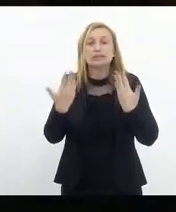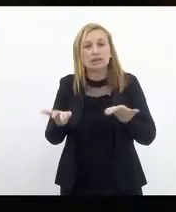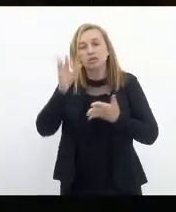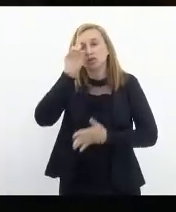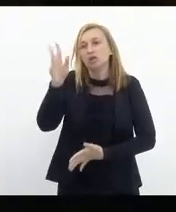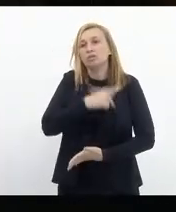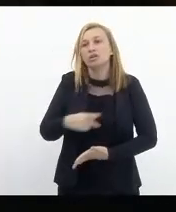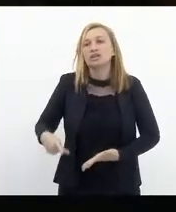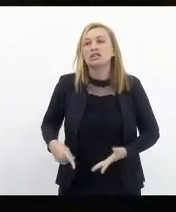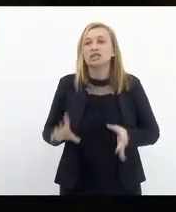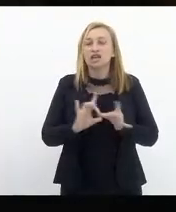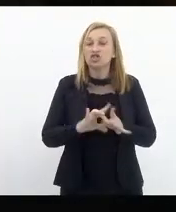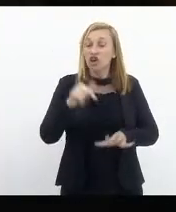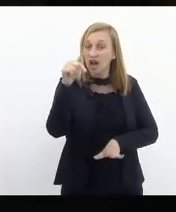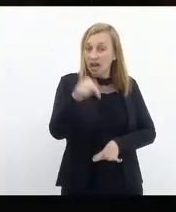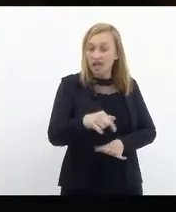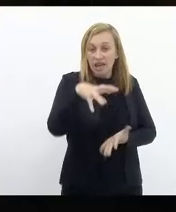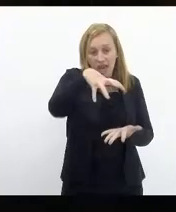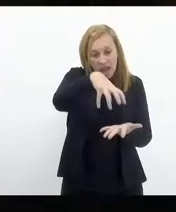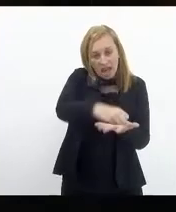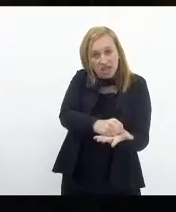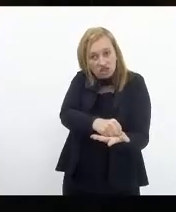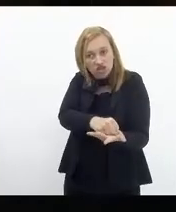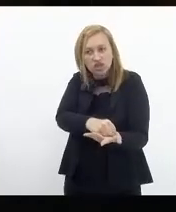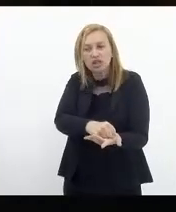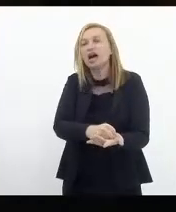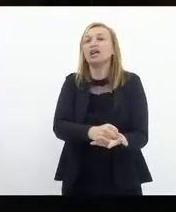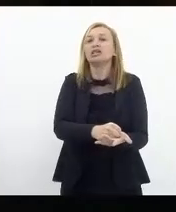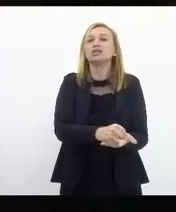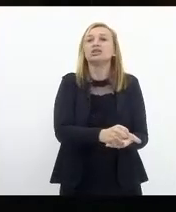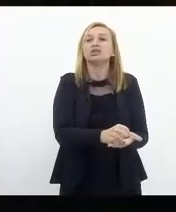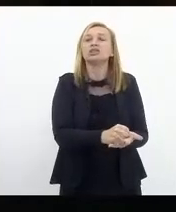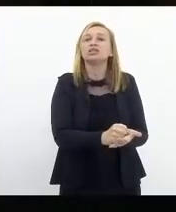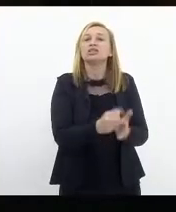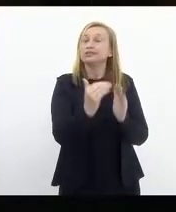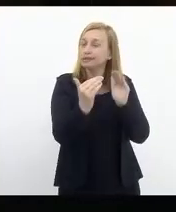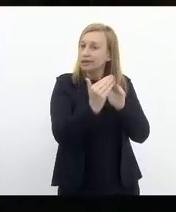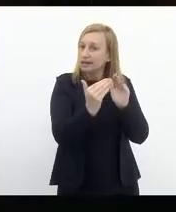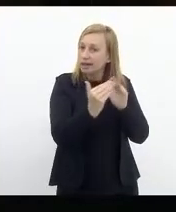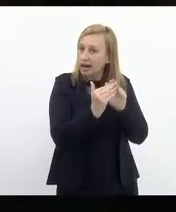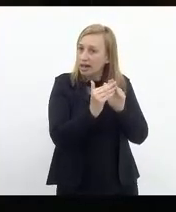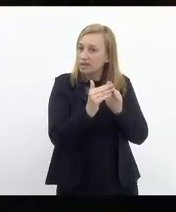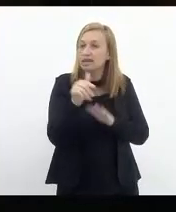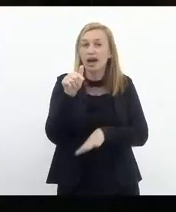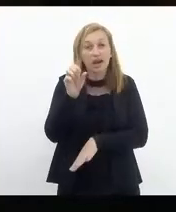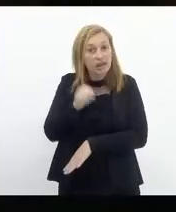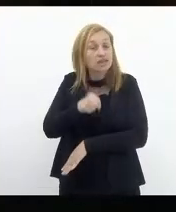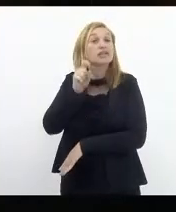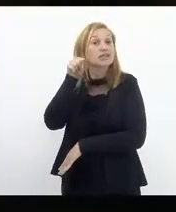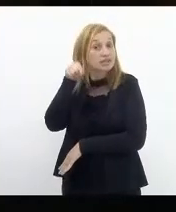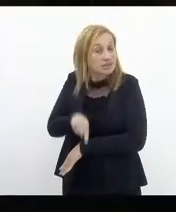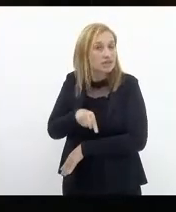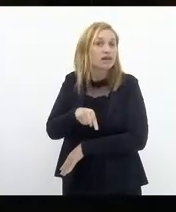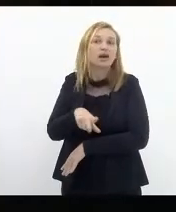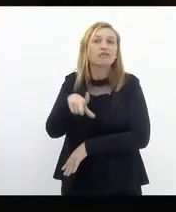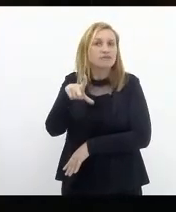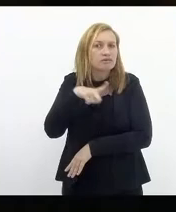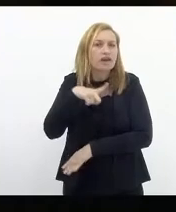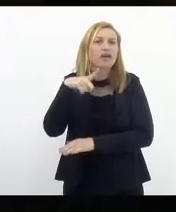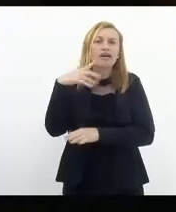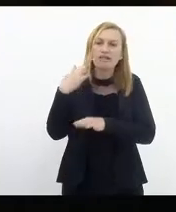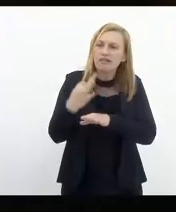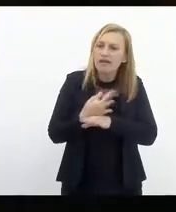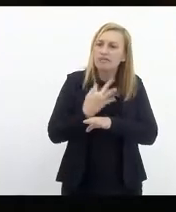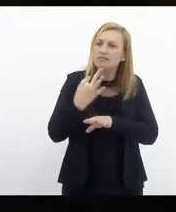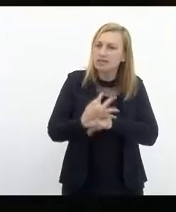senhor presidente, deixar aqui registrado nos anais dessa casa é que aqui sim tem resistência,